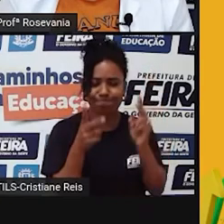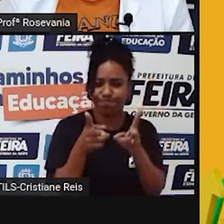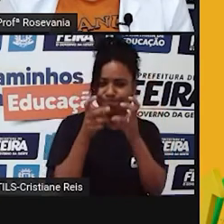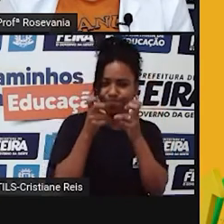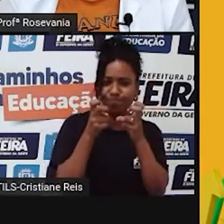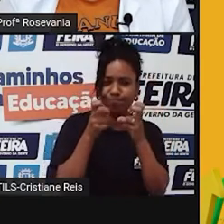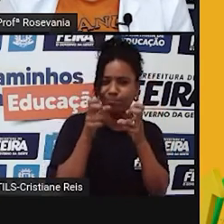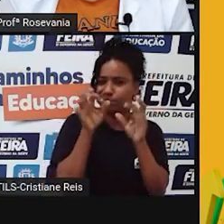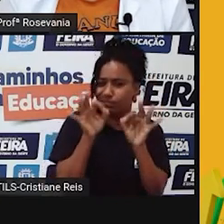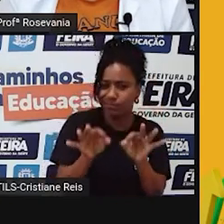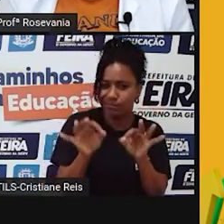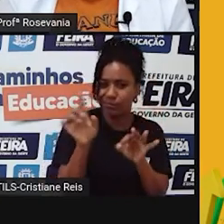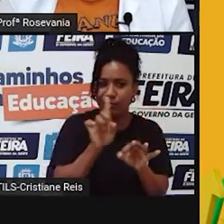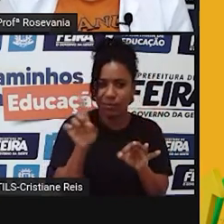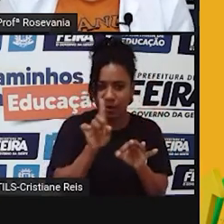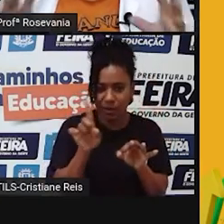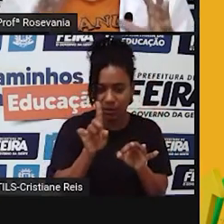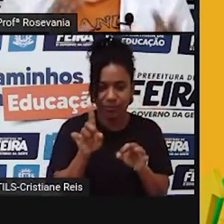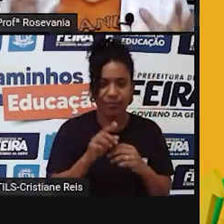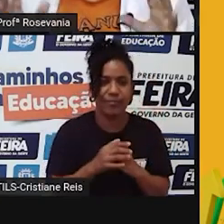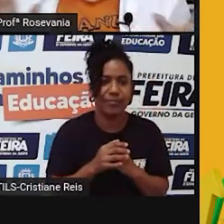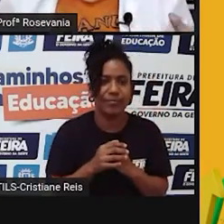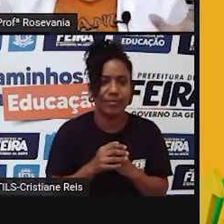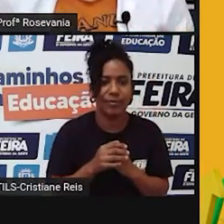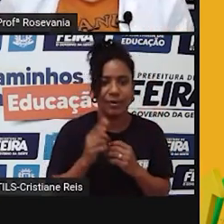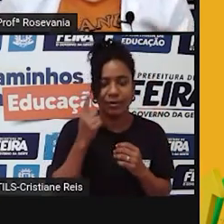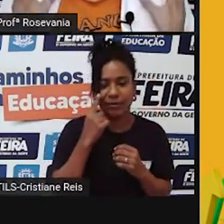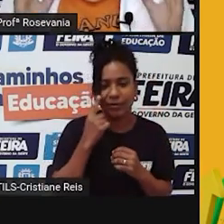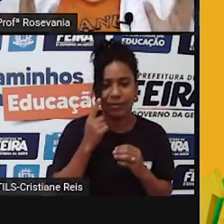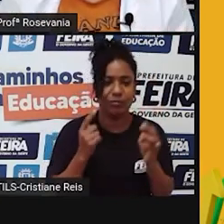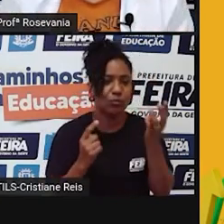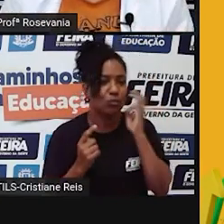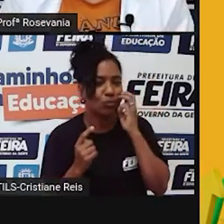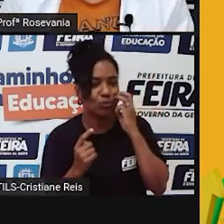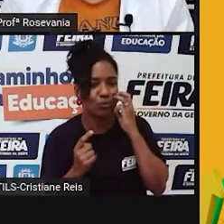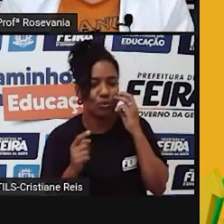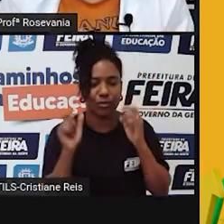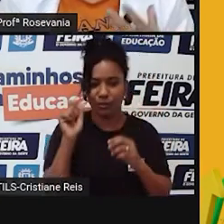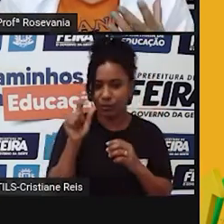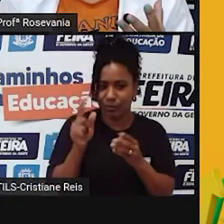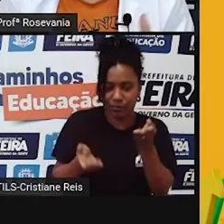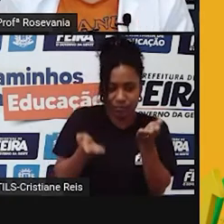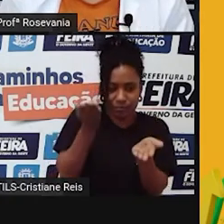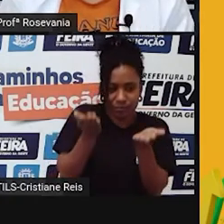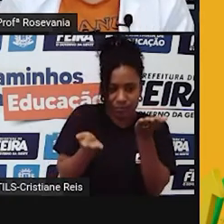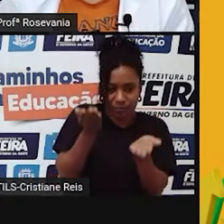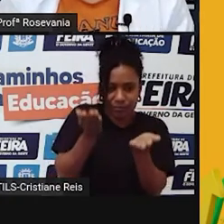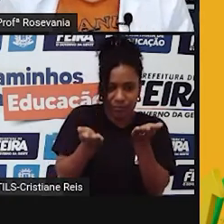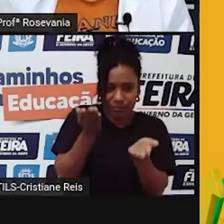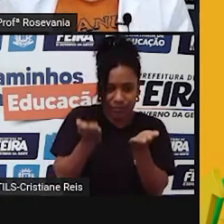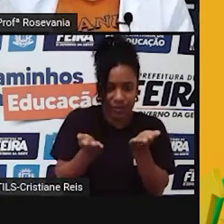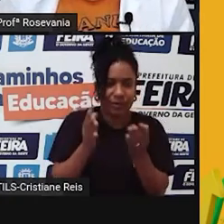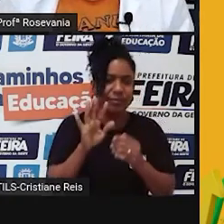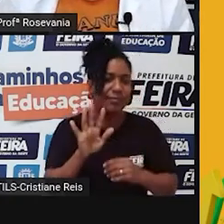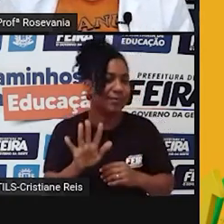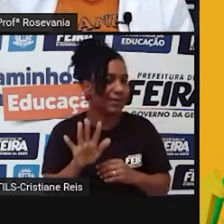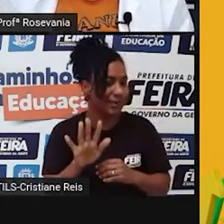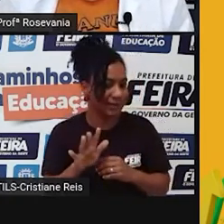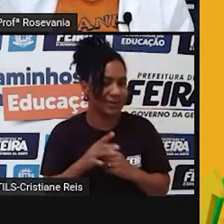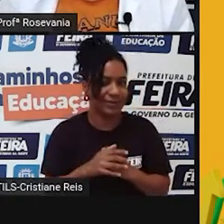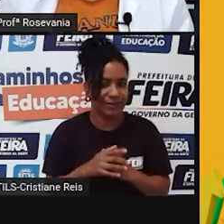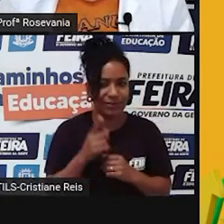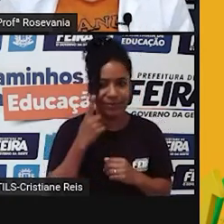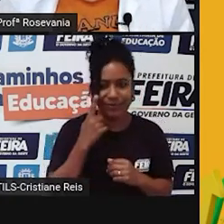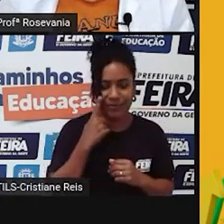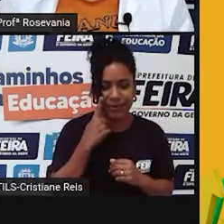muita diferença entre os sexos. Eles são bastante equilibrados, tanto homens quanto mulheres. Agora, quando a gente